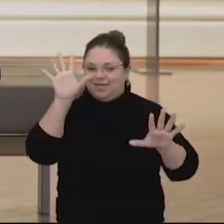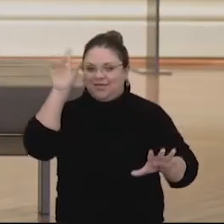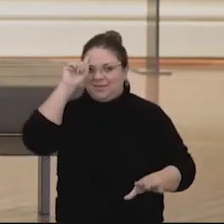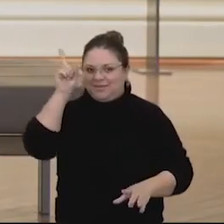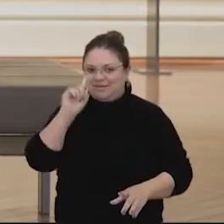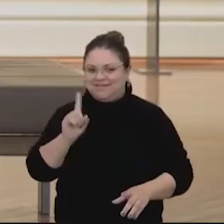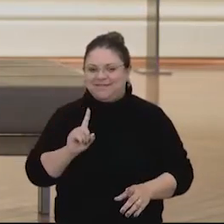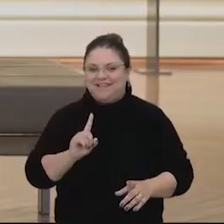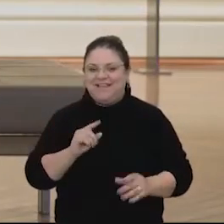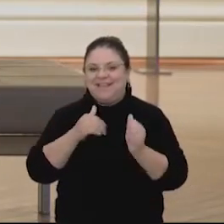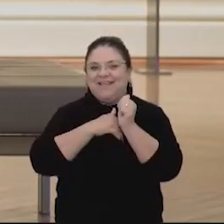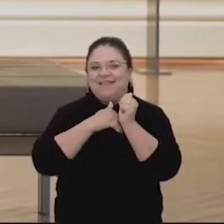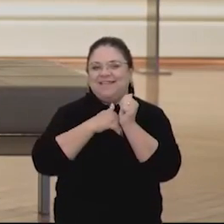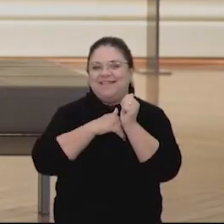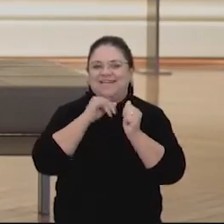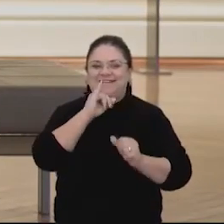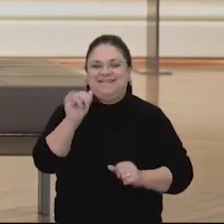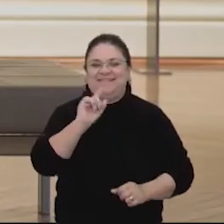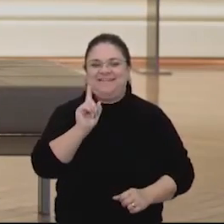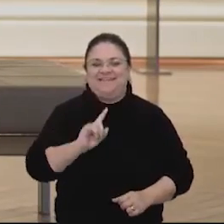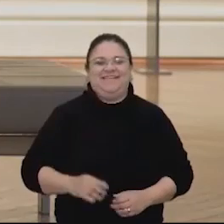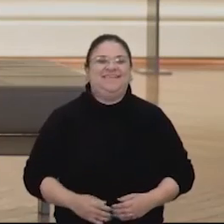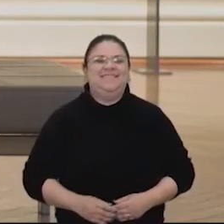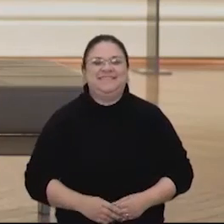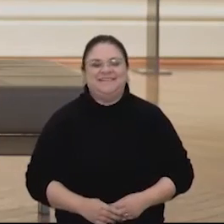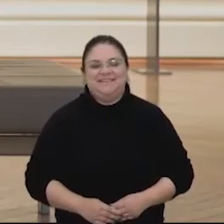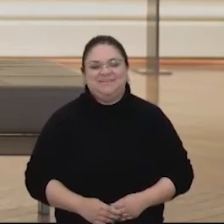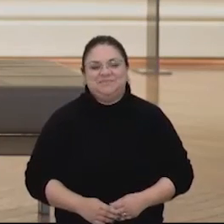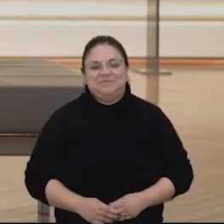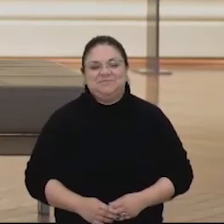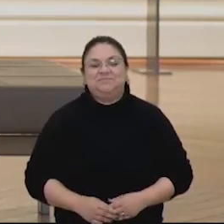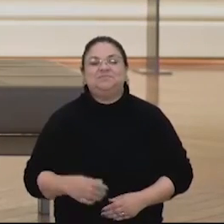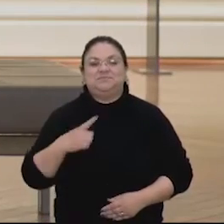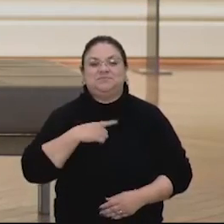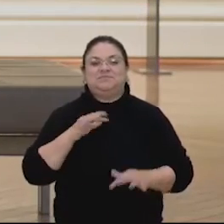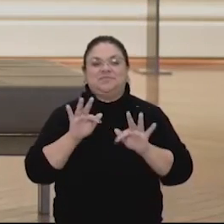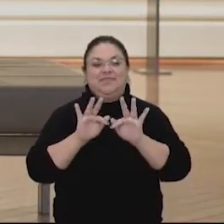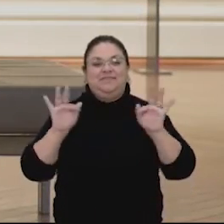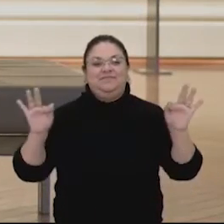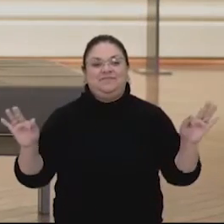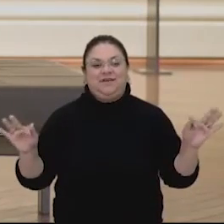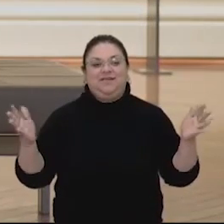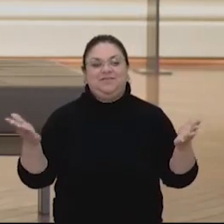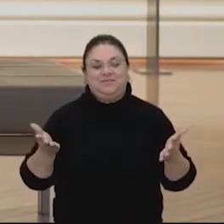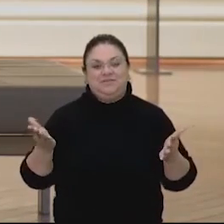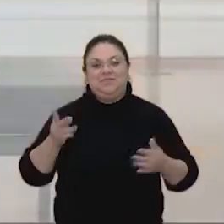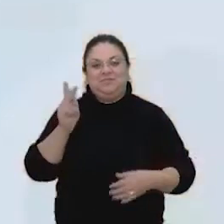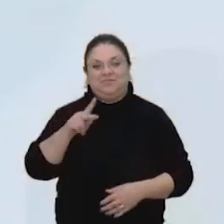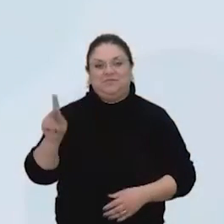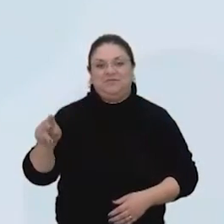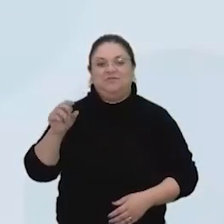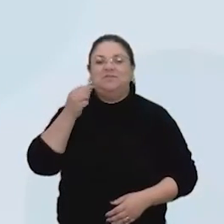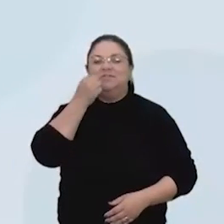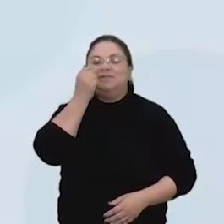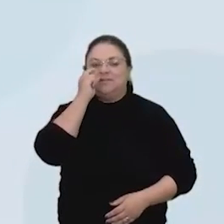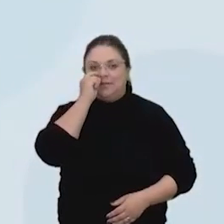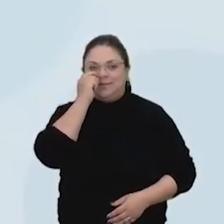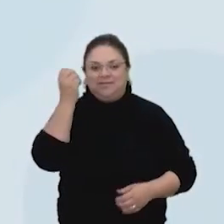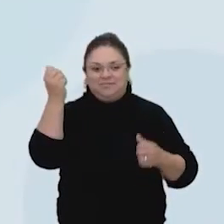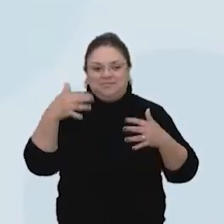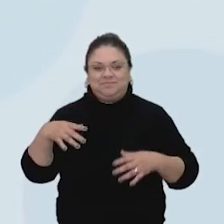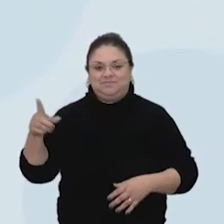o nosso segredo. A gente sempre começa a nossa aula com a frase do dia, que eu vou pedir para o professor ler para a gente. Lê aí, Pro.